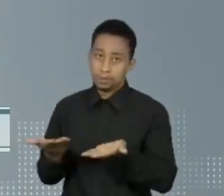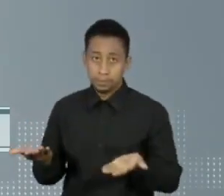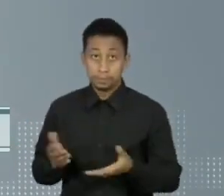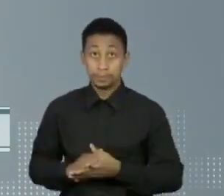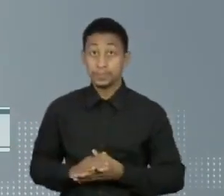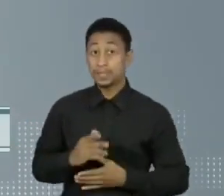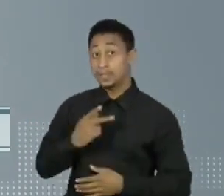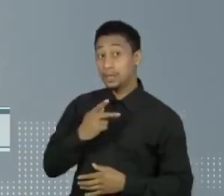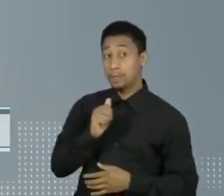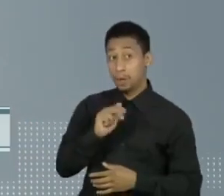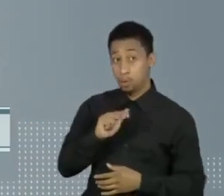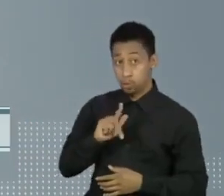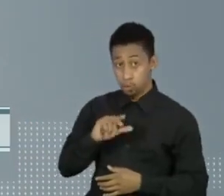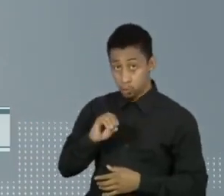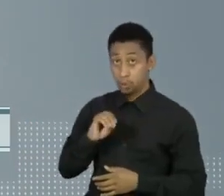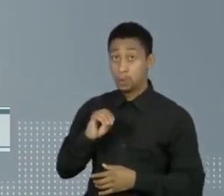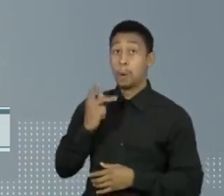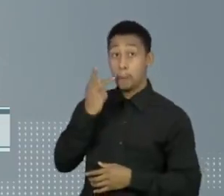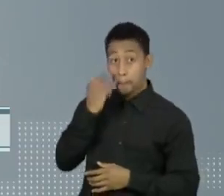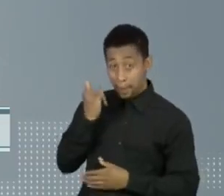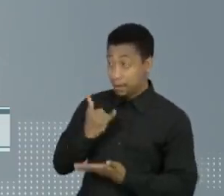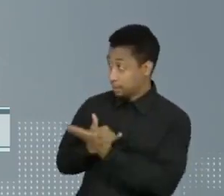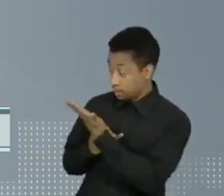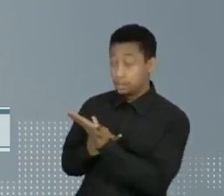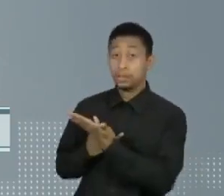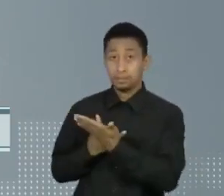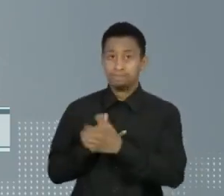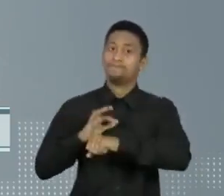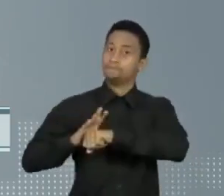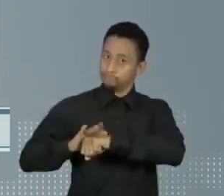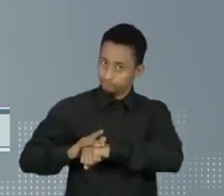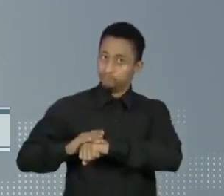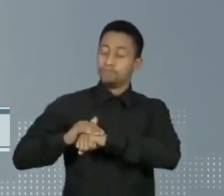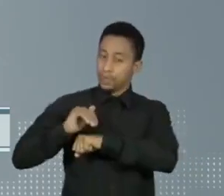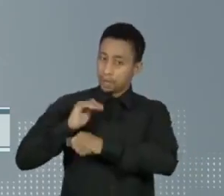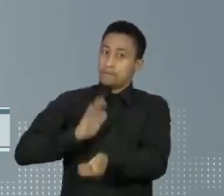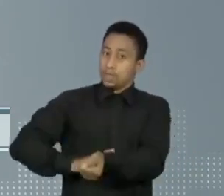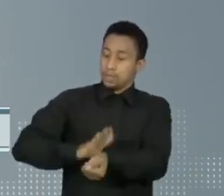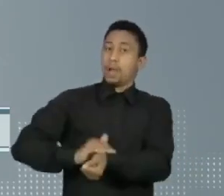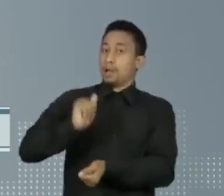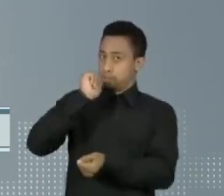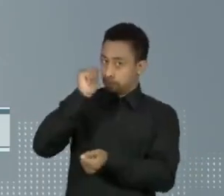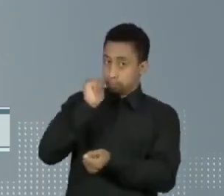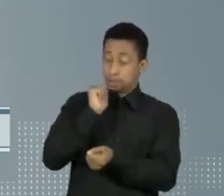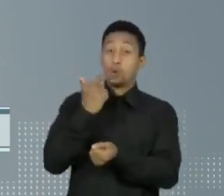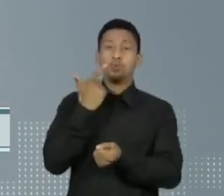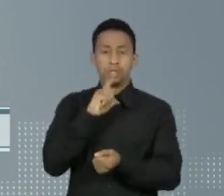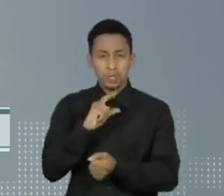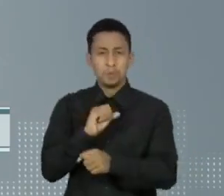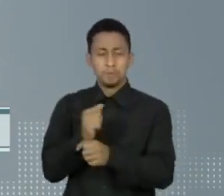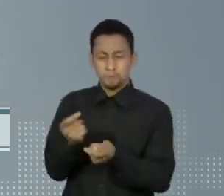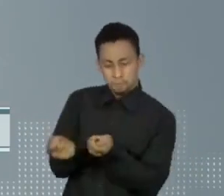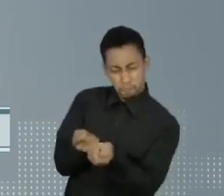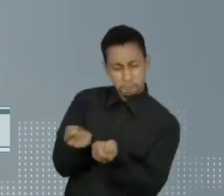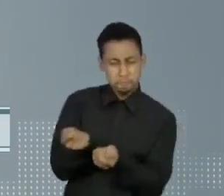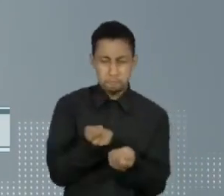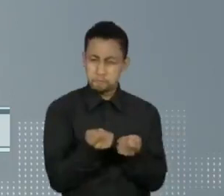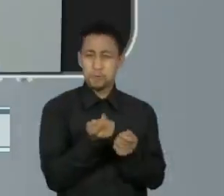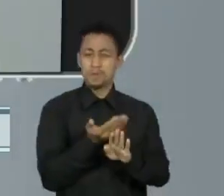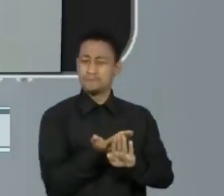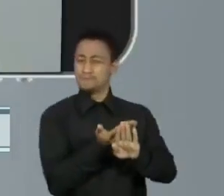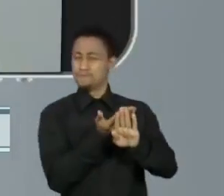pai, que também tem a doença, se mantêm distantes de bebidas alcoólicas e, assim, mais próximos da convivência